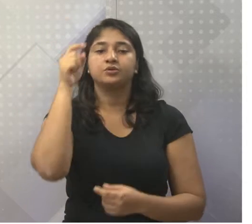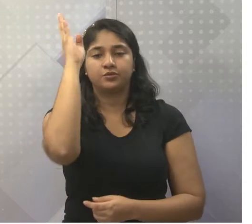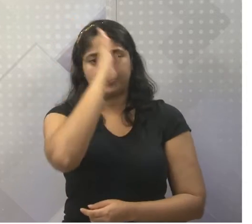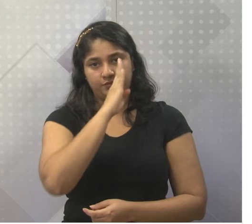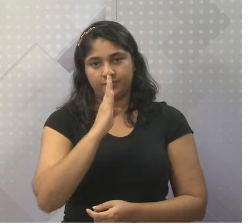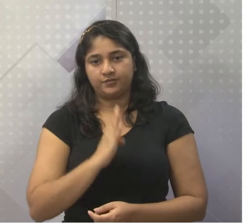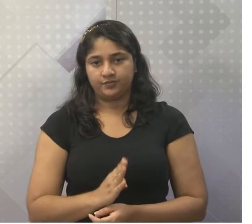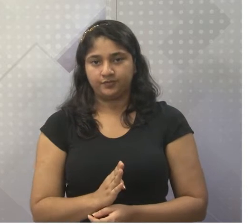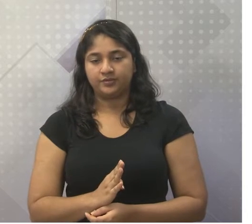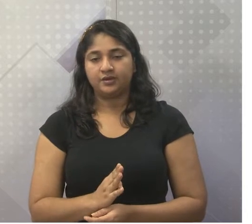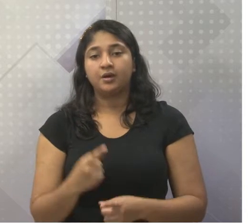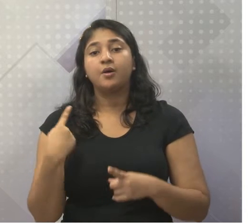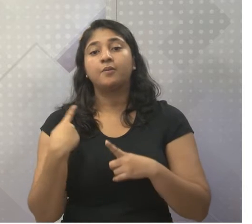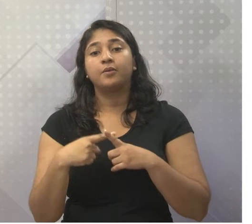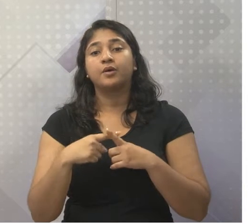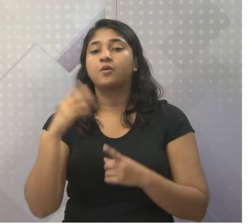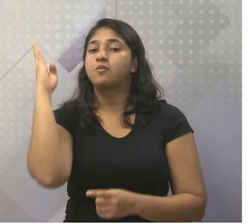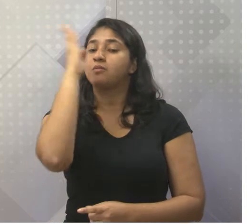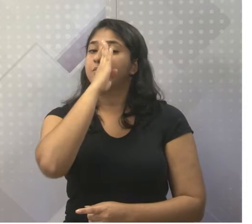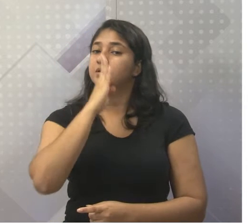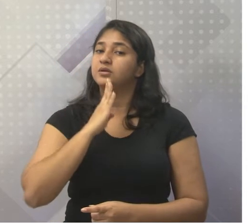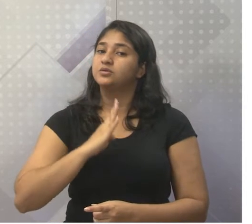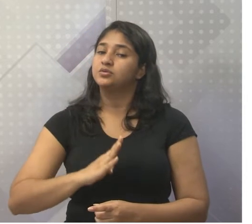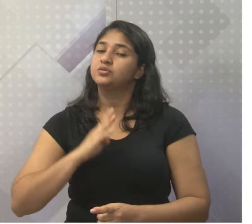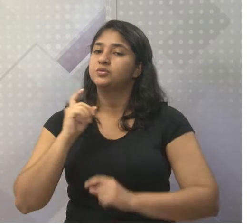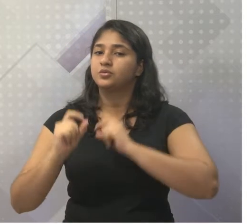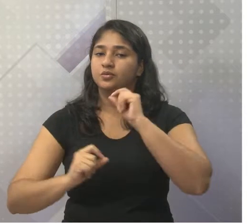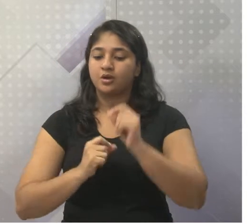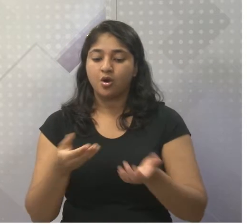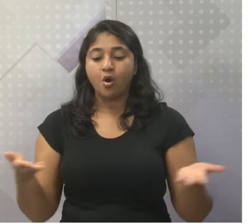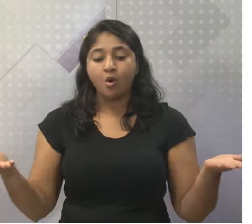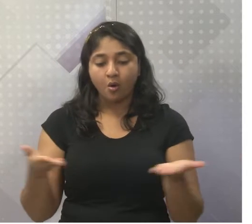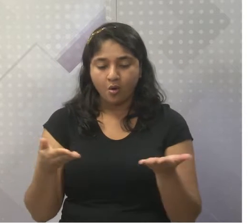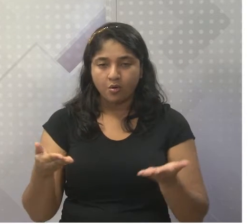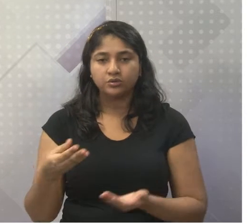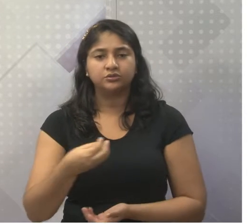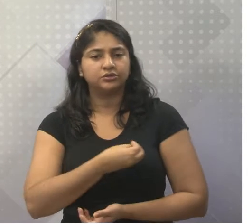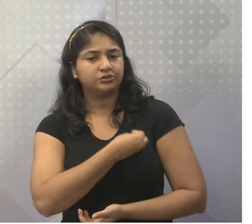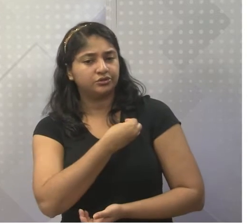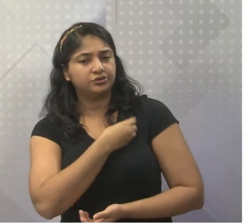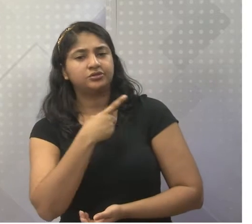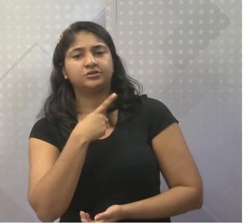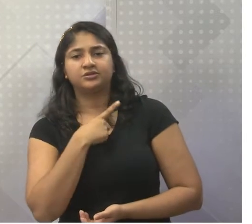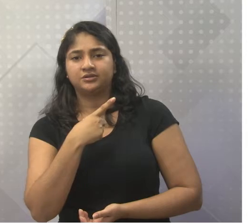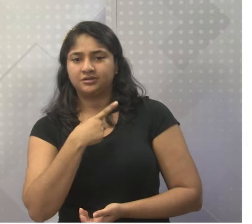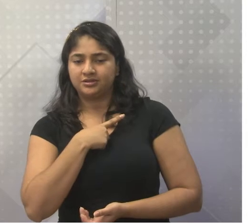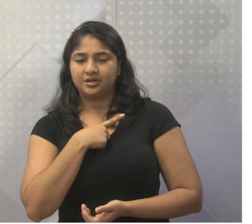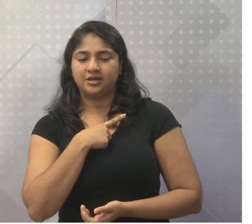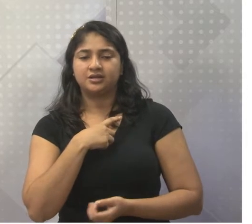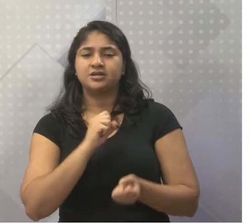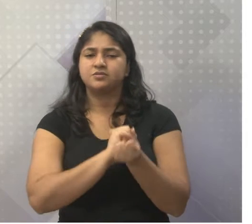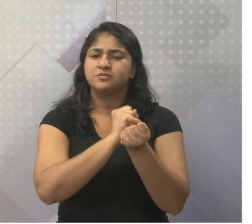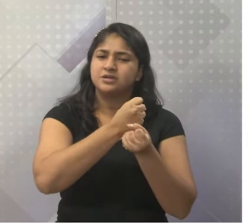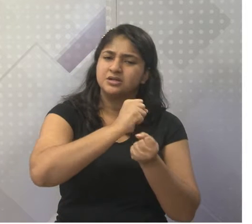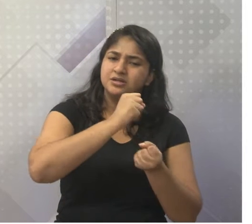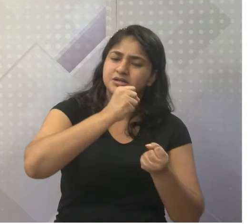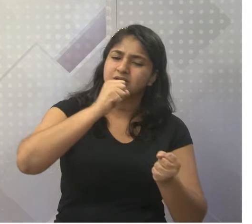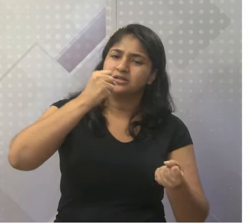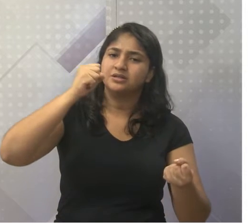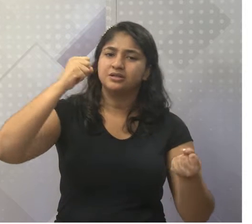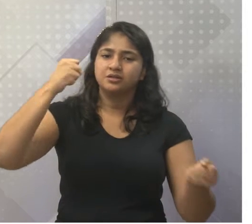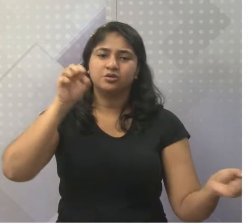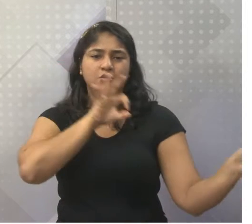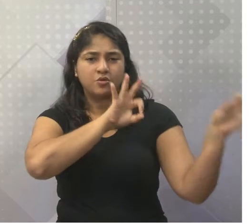Brasil, ele foi construído, quero reforçar isso, ele hoje existe no tamanho, nas